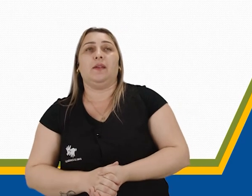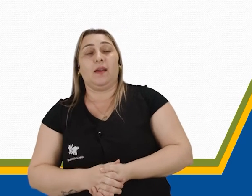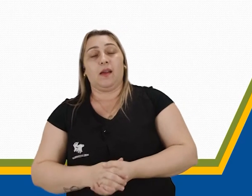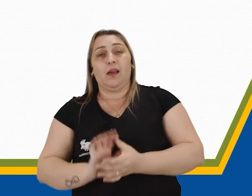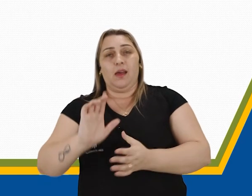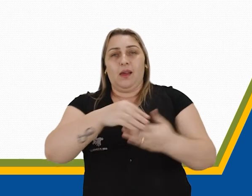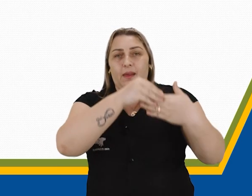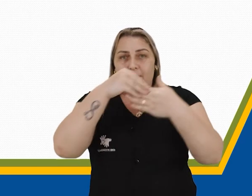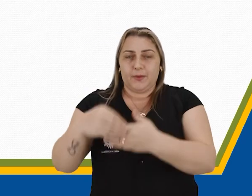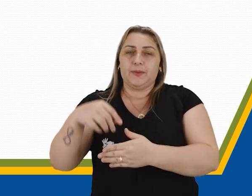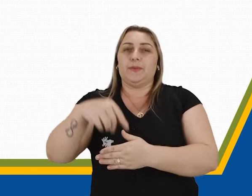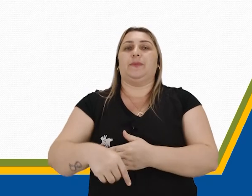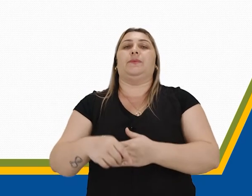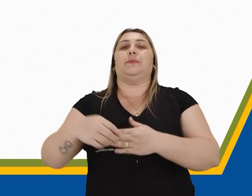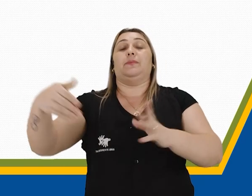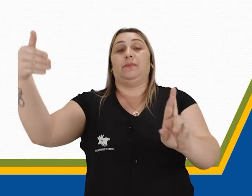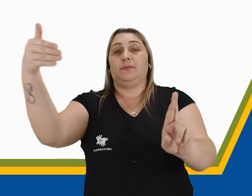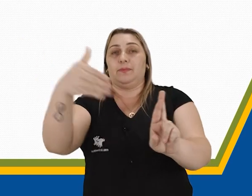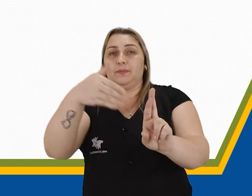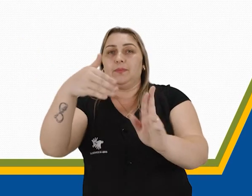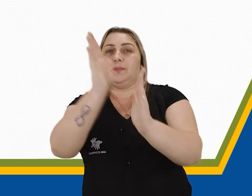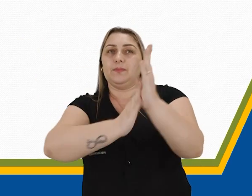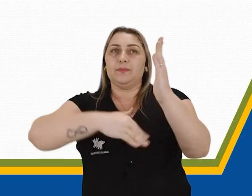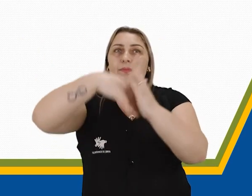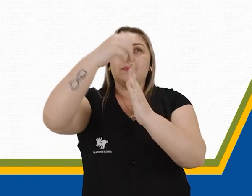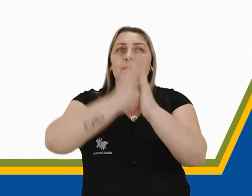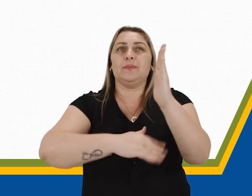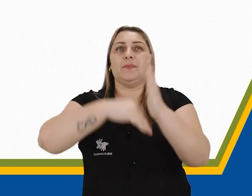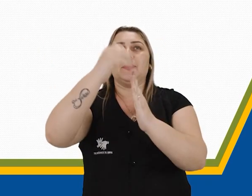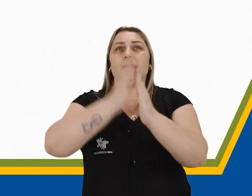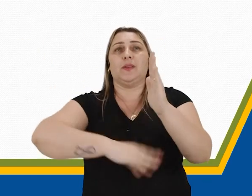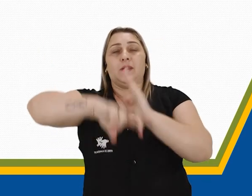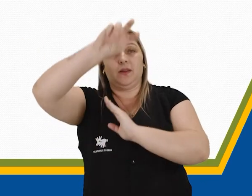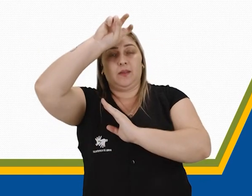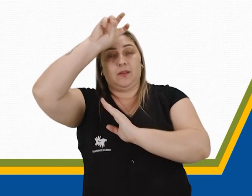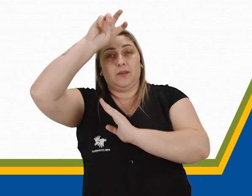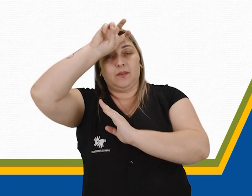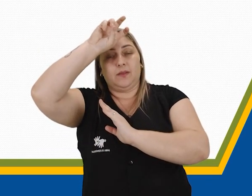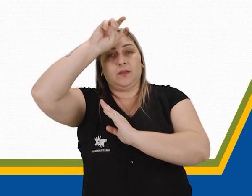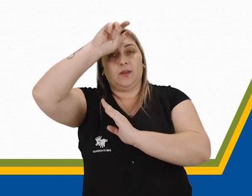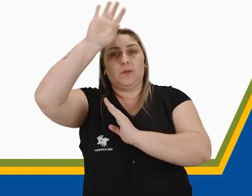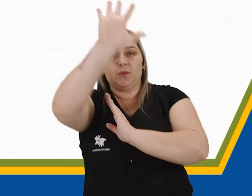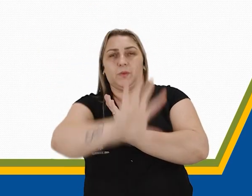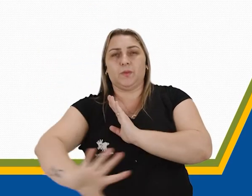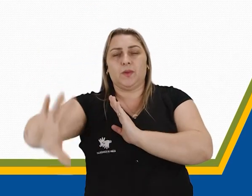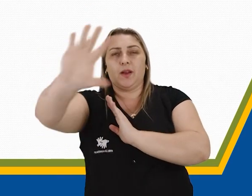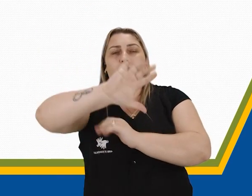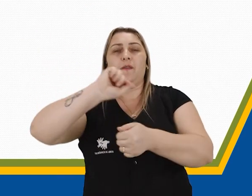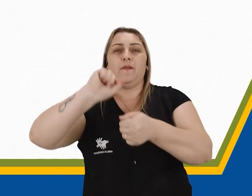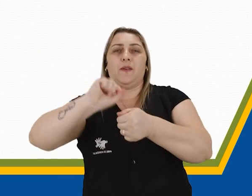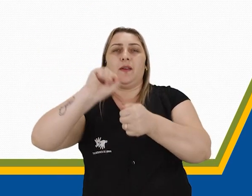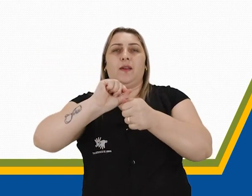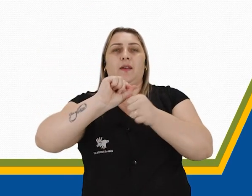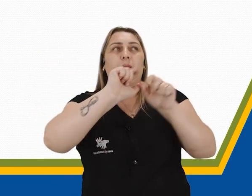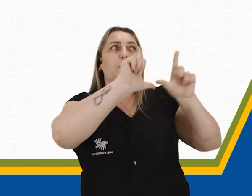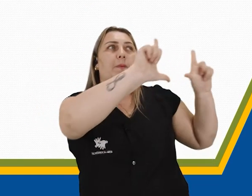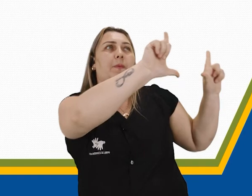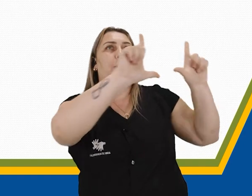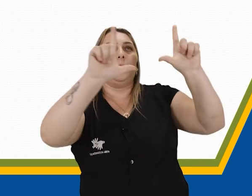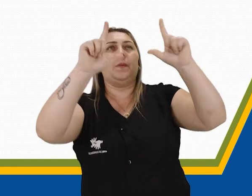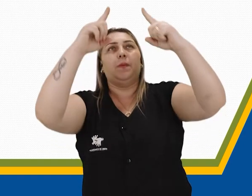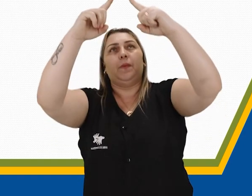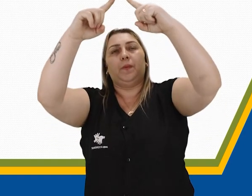trazer aqui uma representação da pintura, porque as pinturas egípcias, em geral, eram feitas nas paredes das